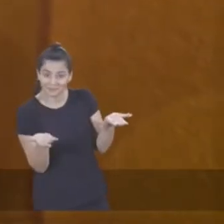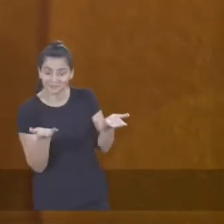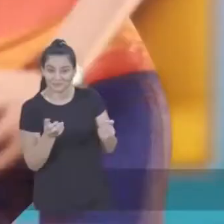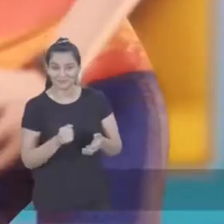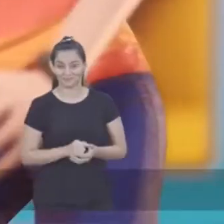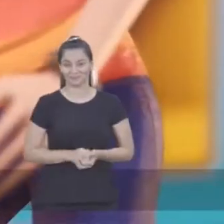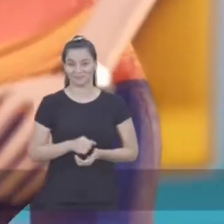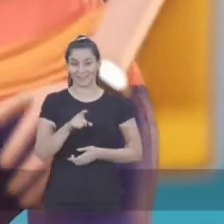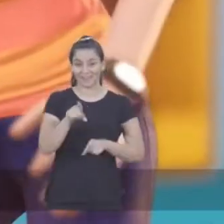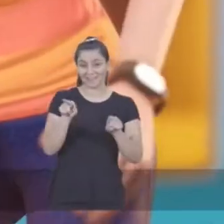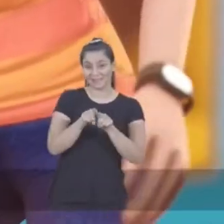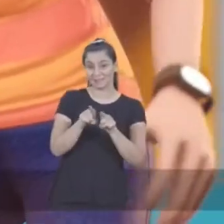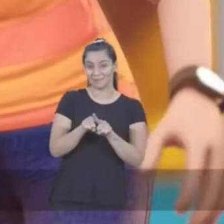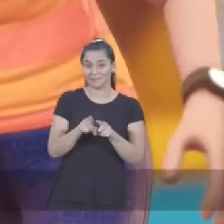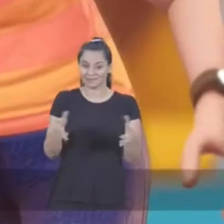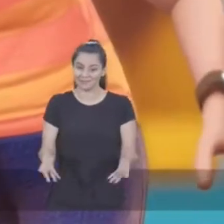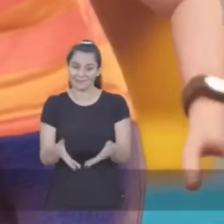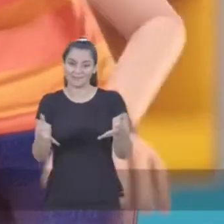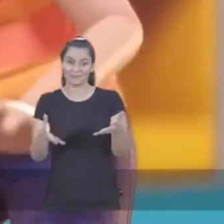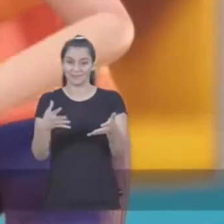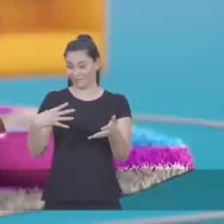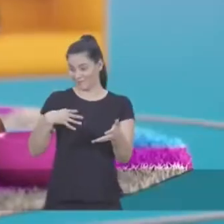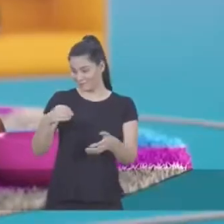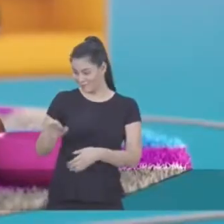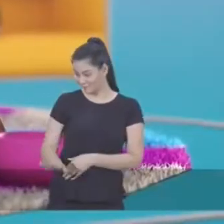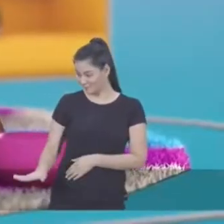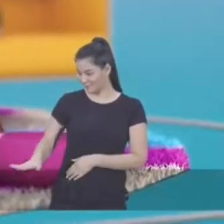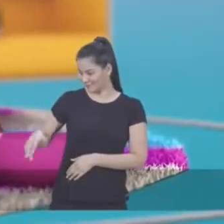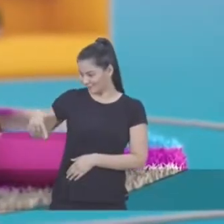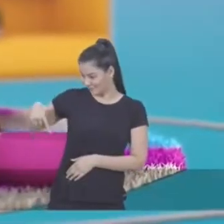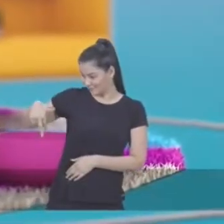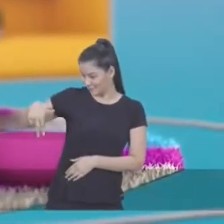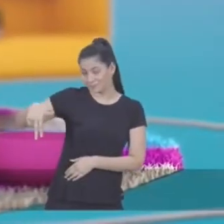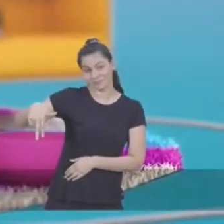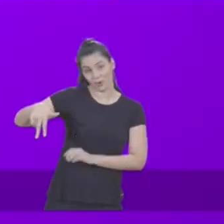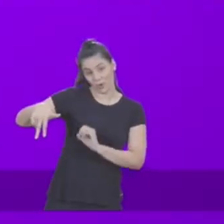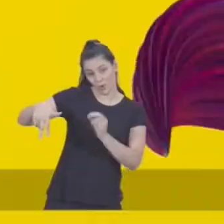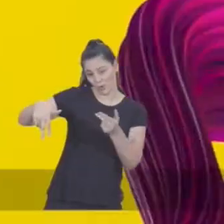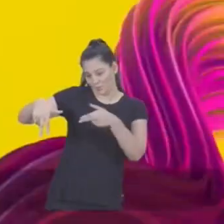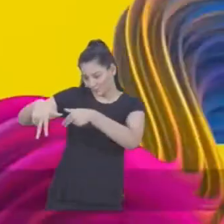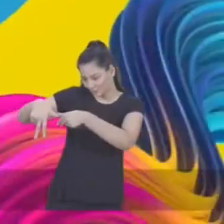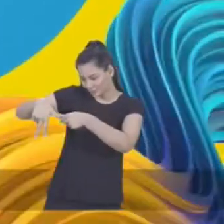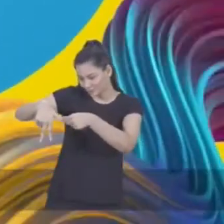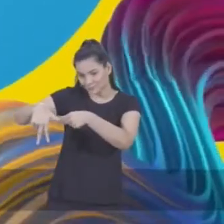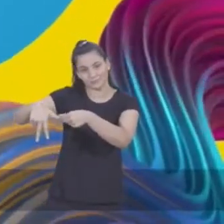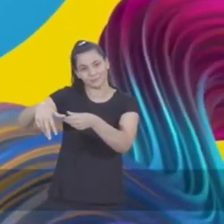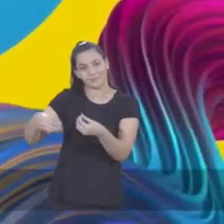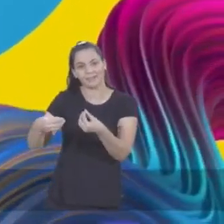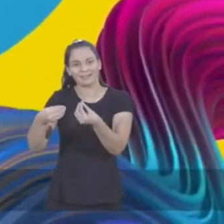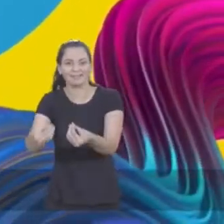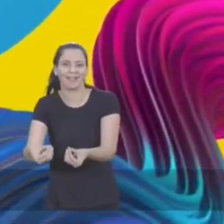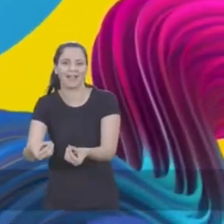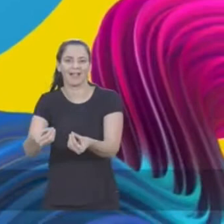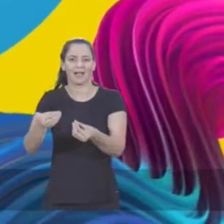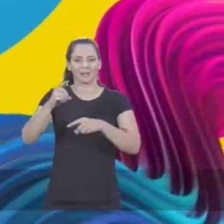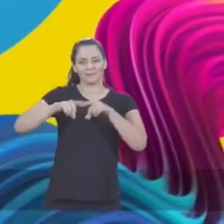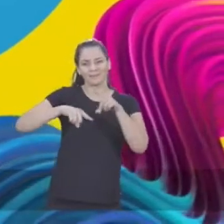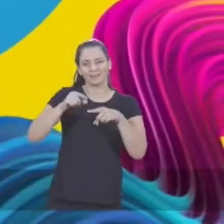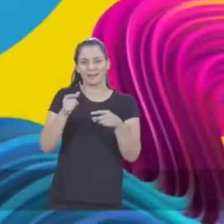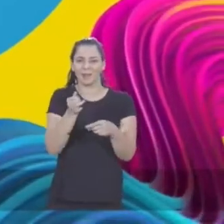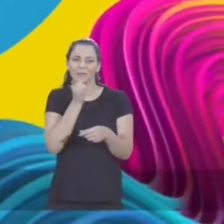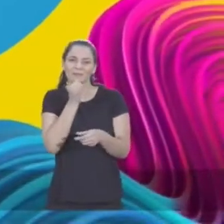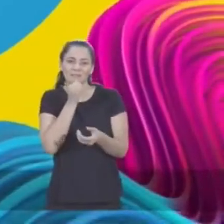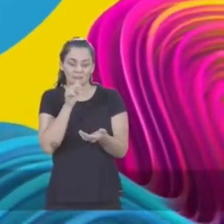tente repetir. Você também pode estimular seu filho a caminhar com ou sem apoio e oferecer pequenos objetos, como